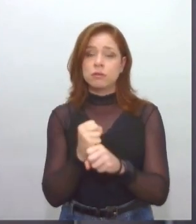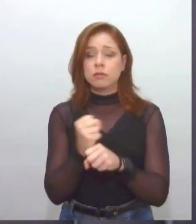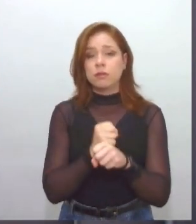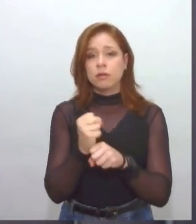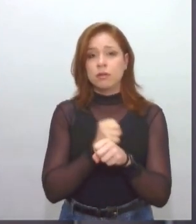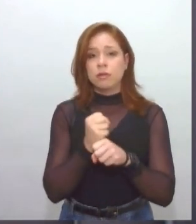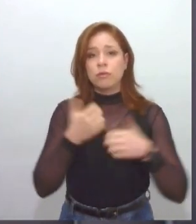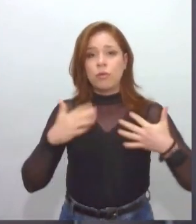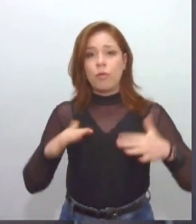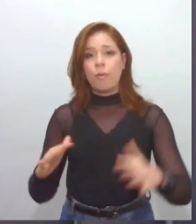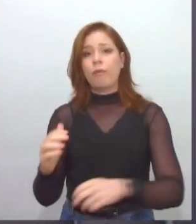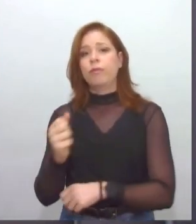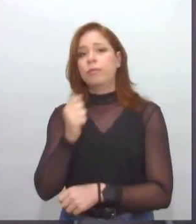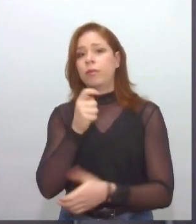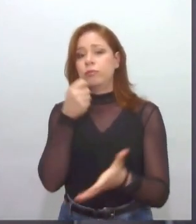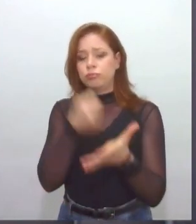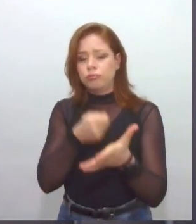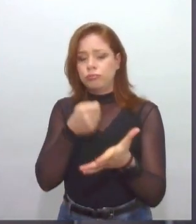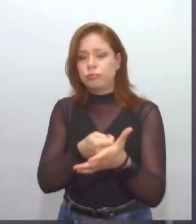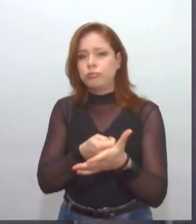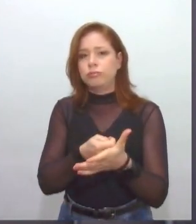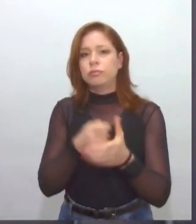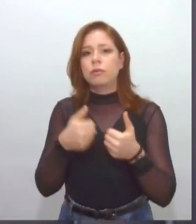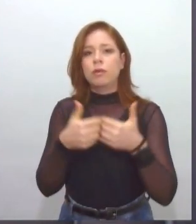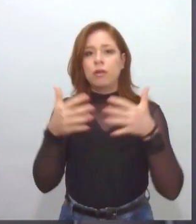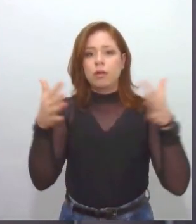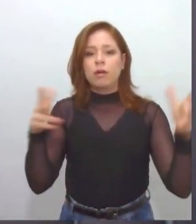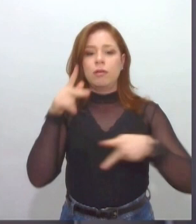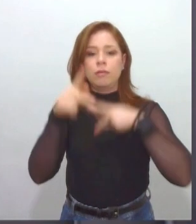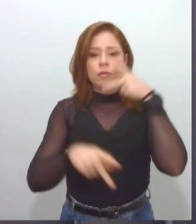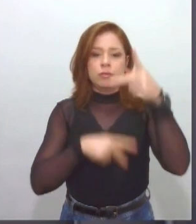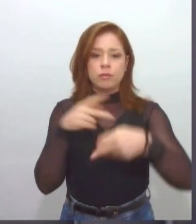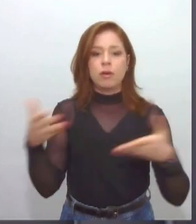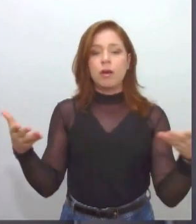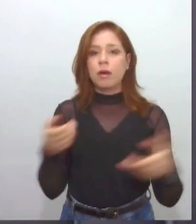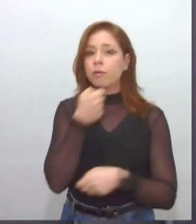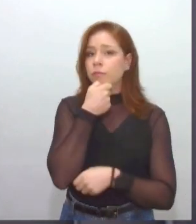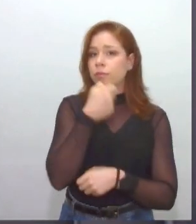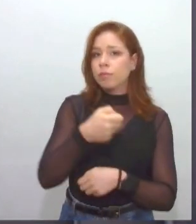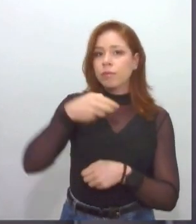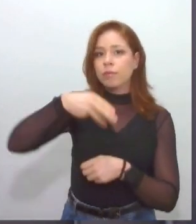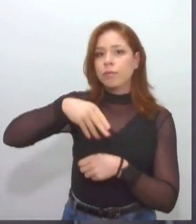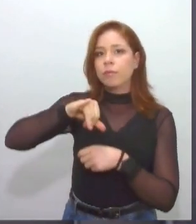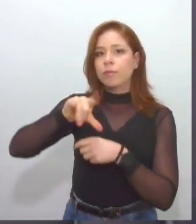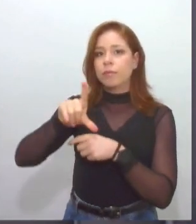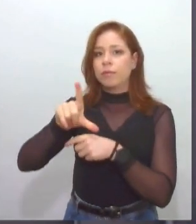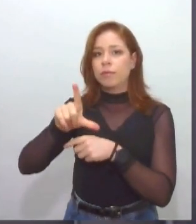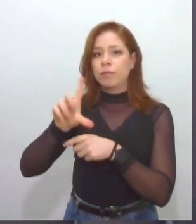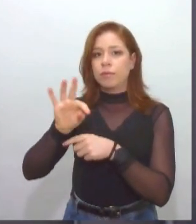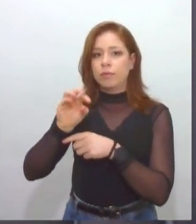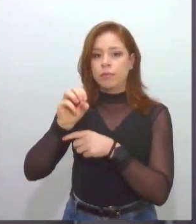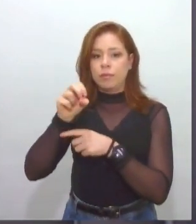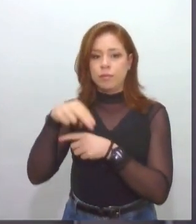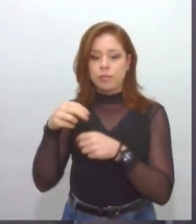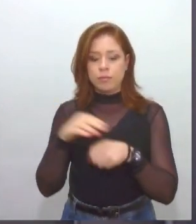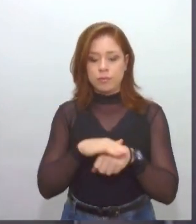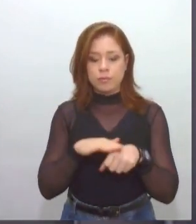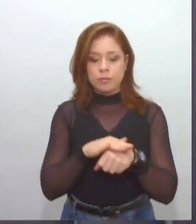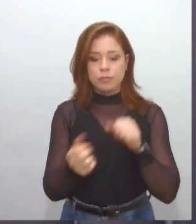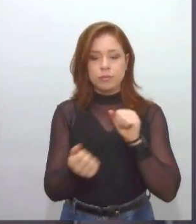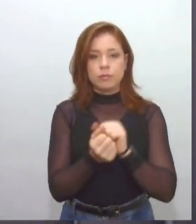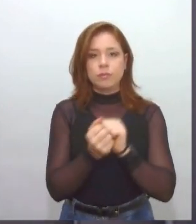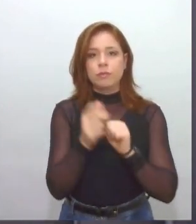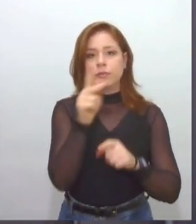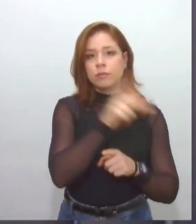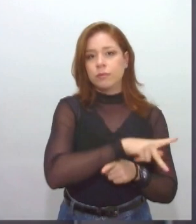público. Ao vivo do plenário, o repórter Milton Alves Jr. conversa agora com o presidente da Academia Sergipana de Letras, Anderson